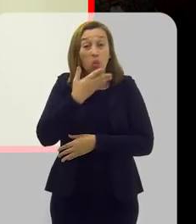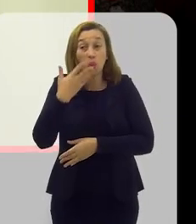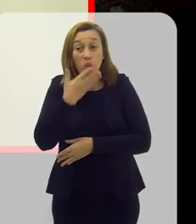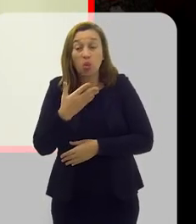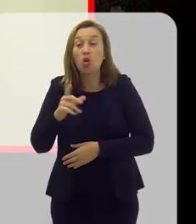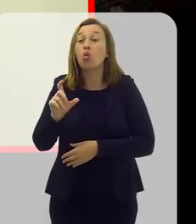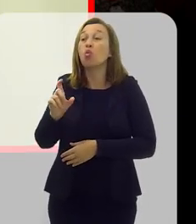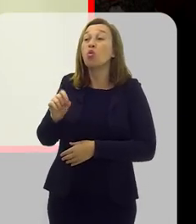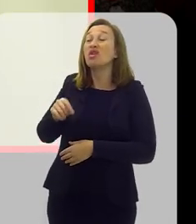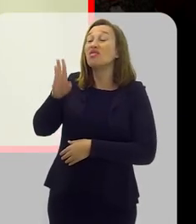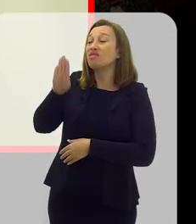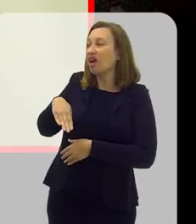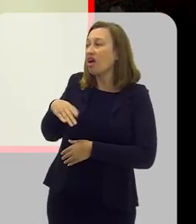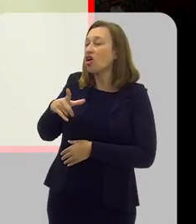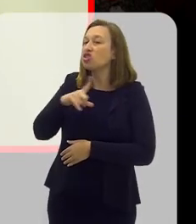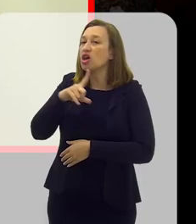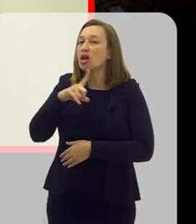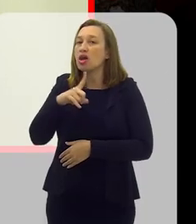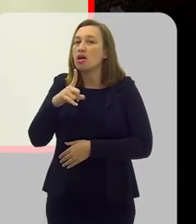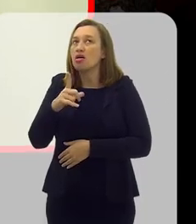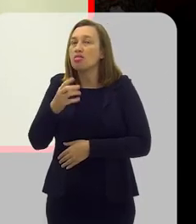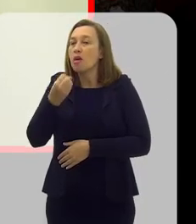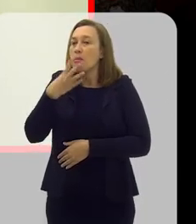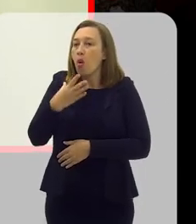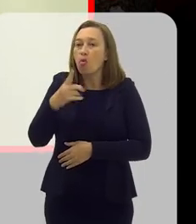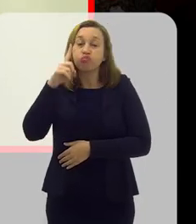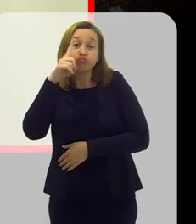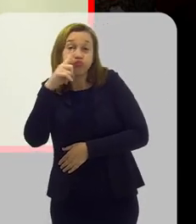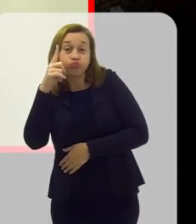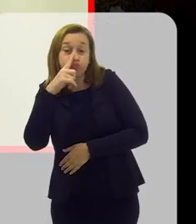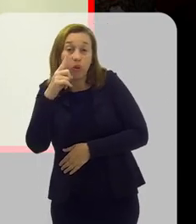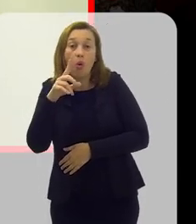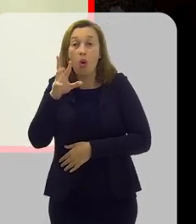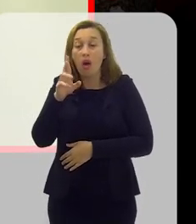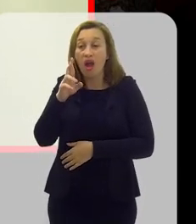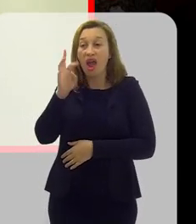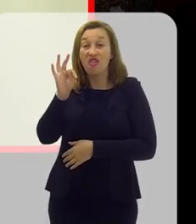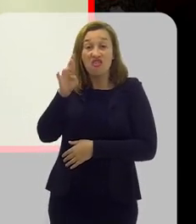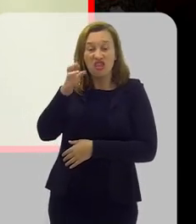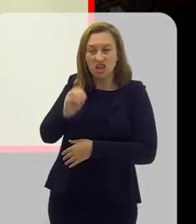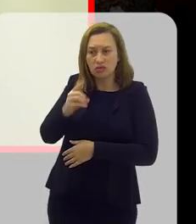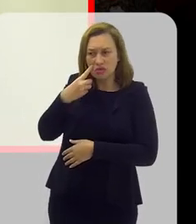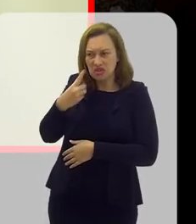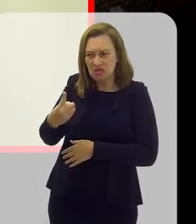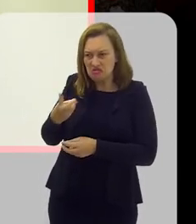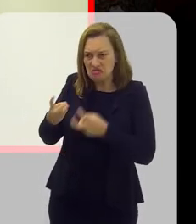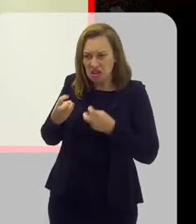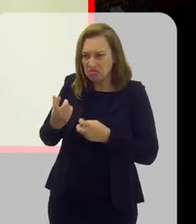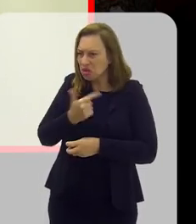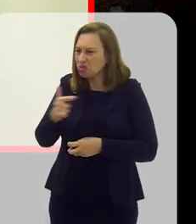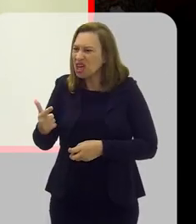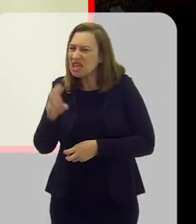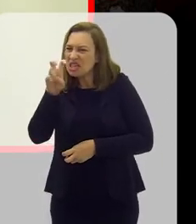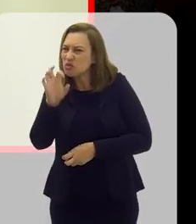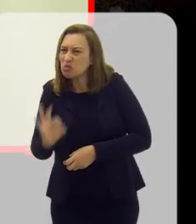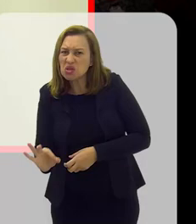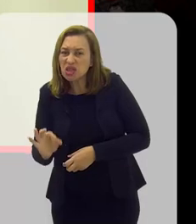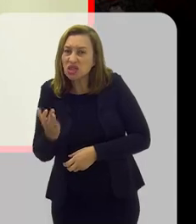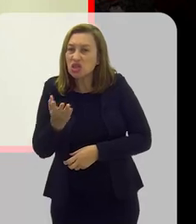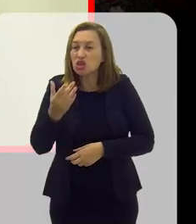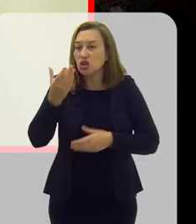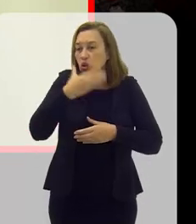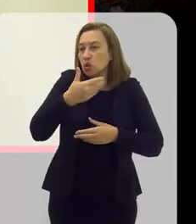O que tem de nutritivo num biscoito? E num refresco que, se você procurar, não tem nem 5% de fruta.